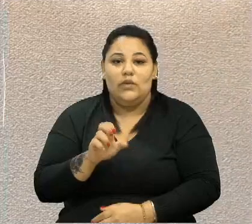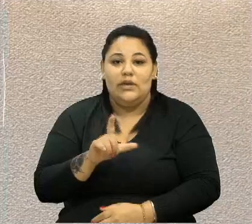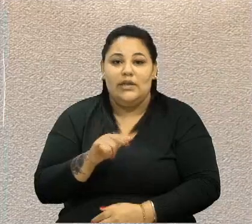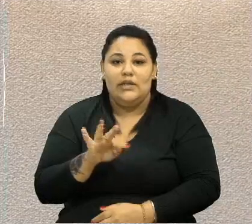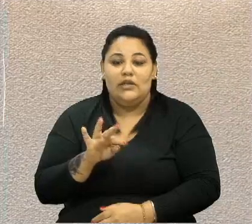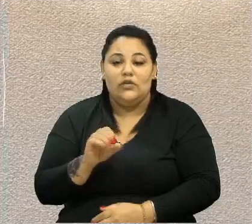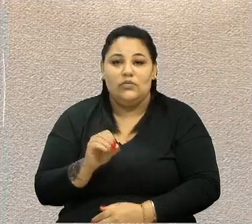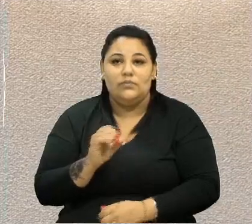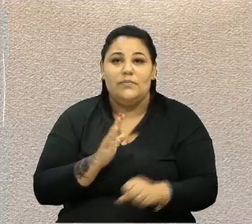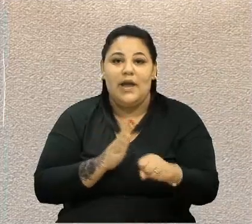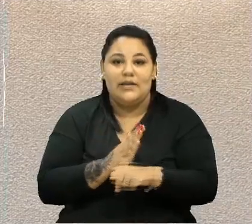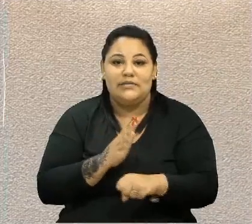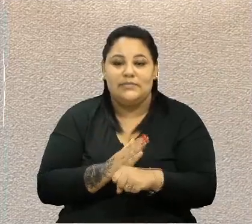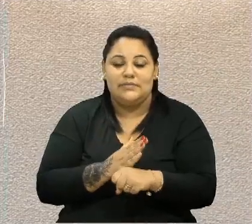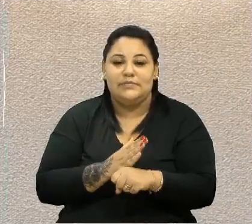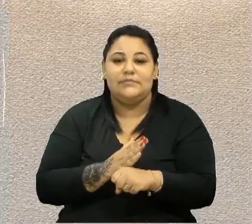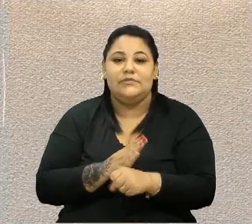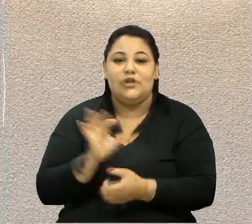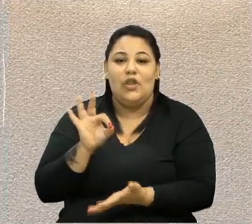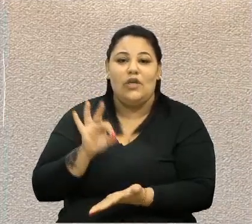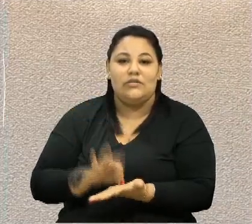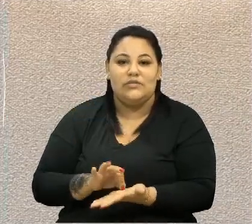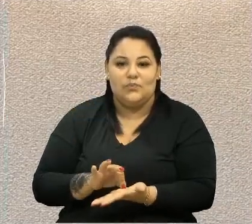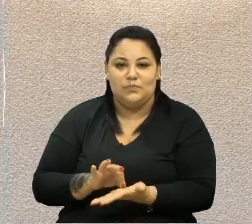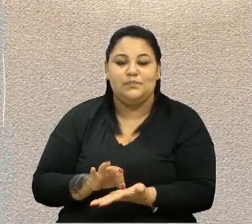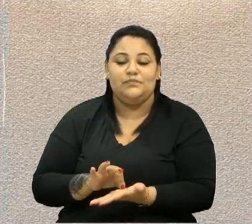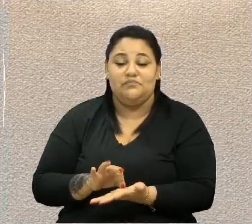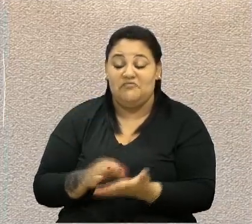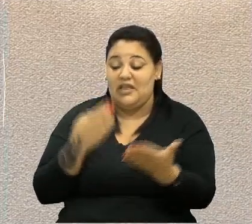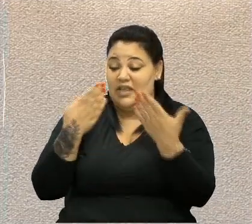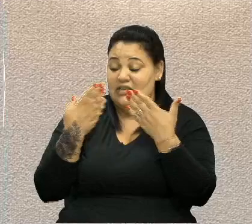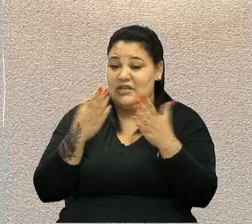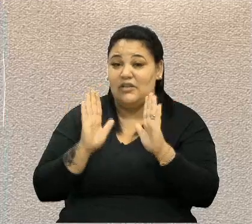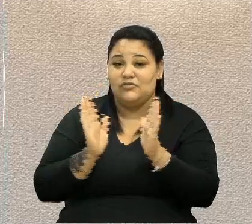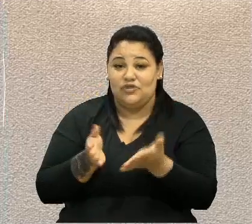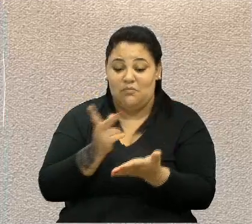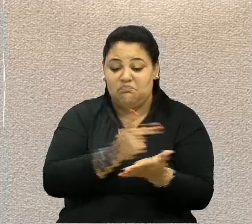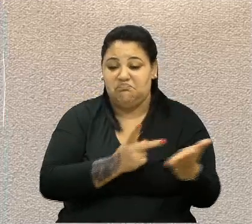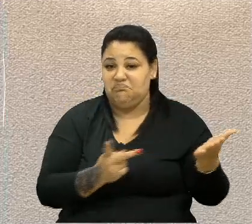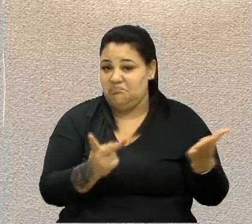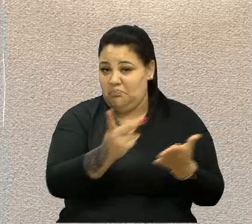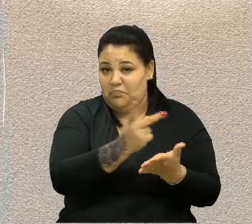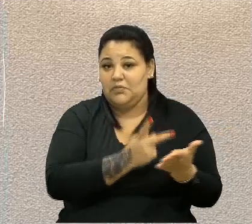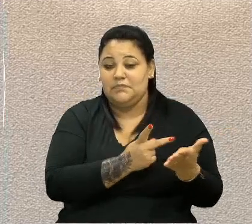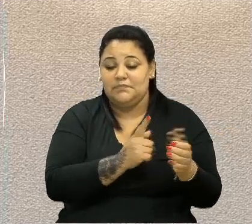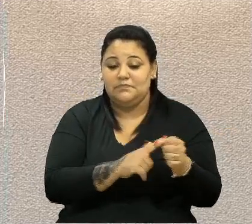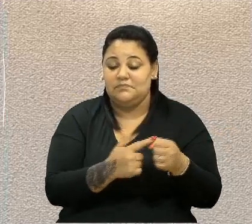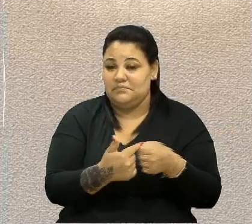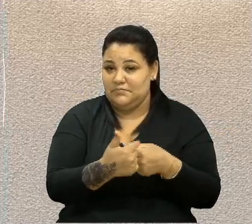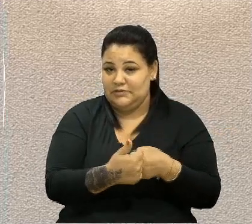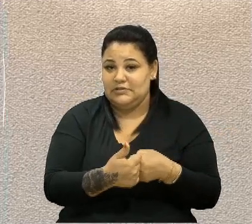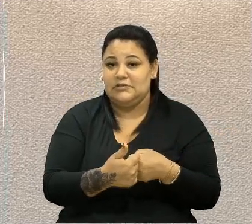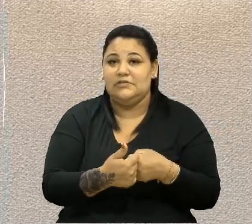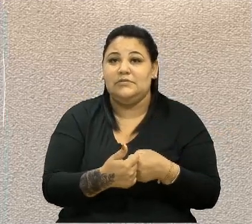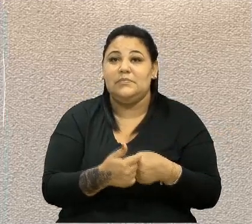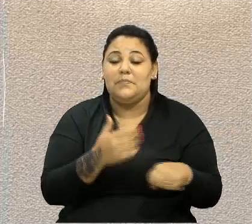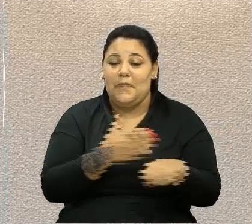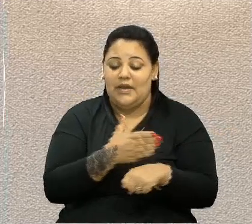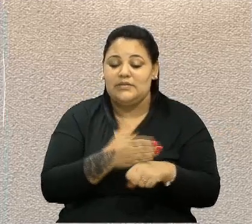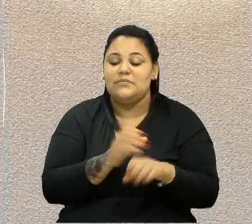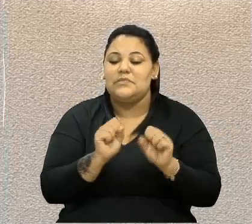na cartografia do município. Conforme mapas desta Secretaria, portanto, integra o sistema viário oficial do município.